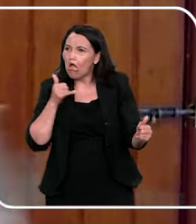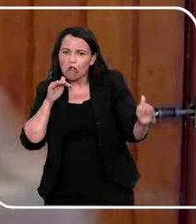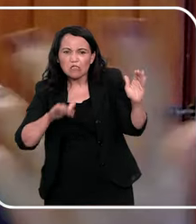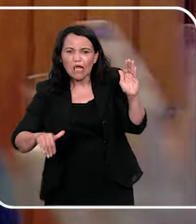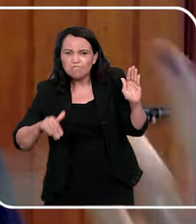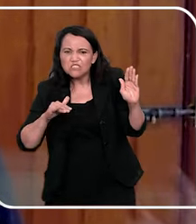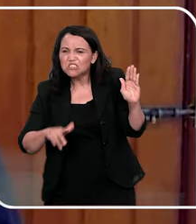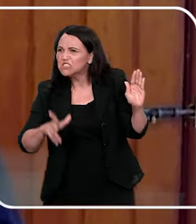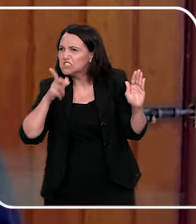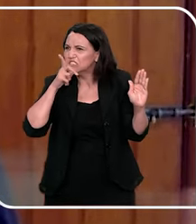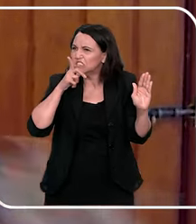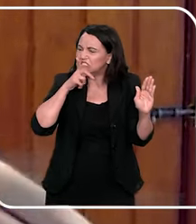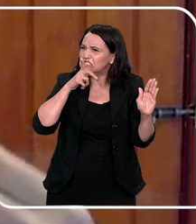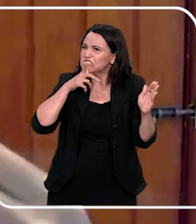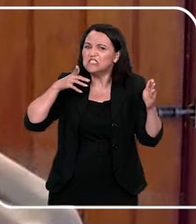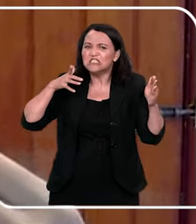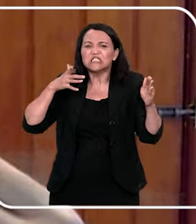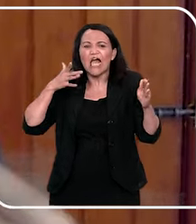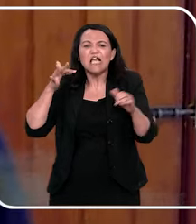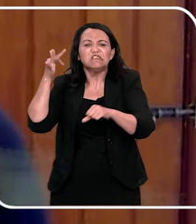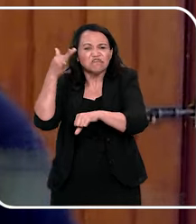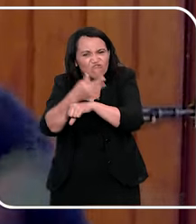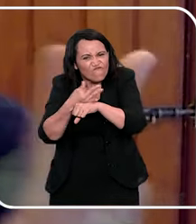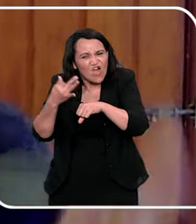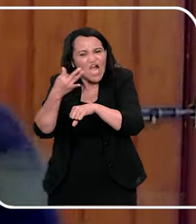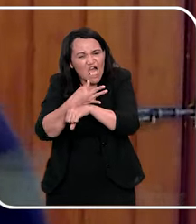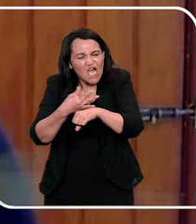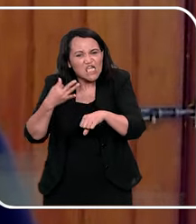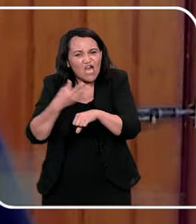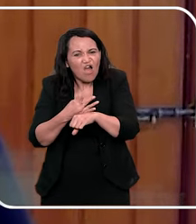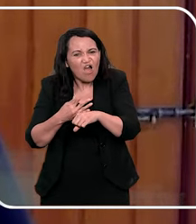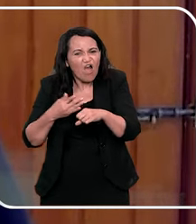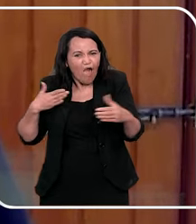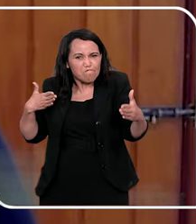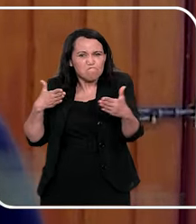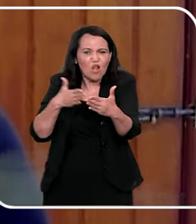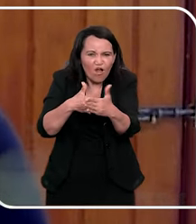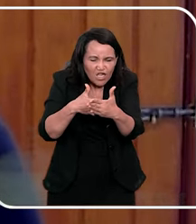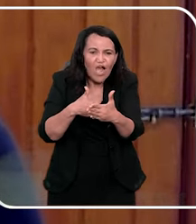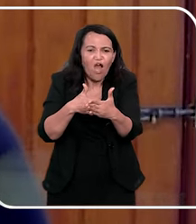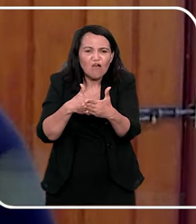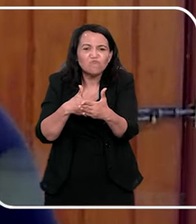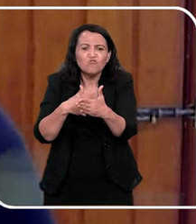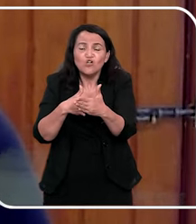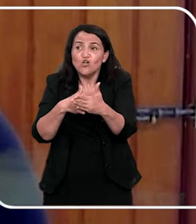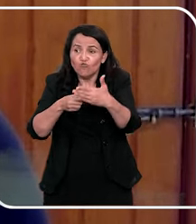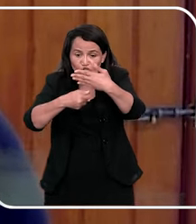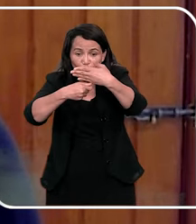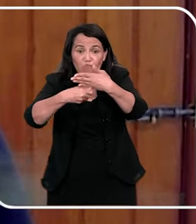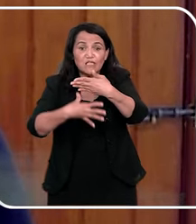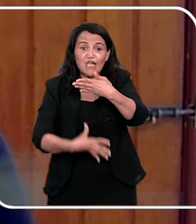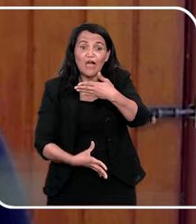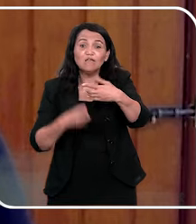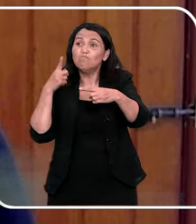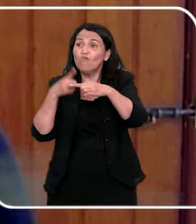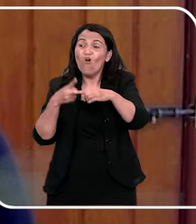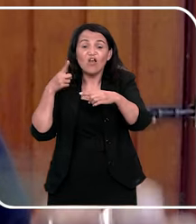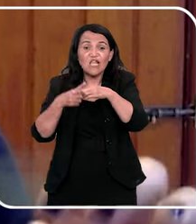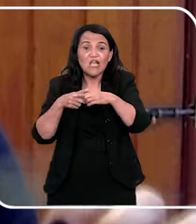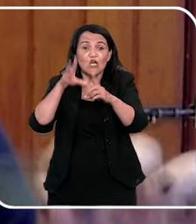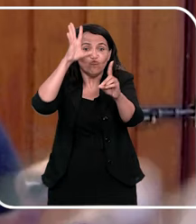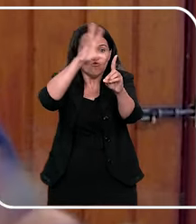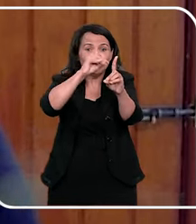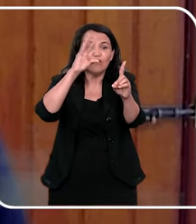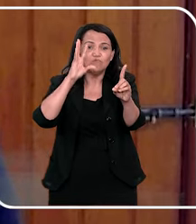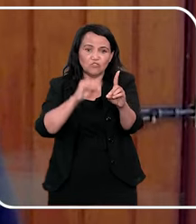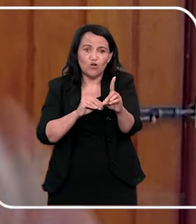piscina, você postando suas férias, já é bloqueado os comentários, porque os abusadores, eles chegam lá e comentam